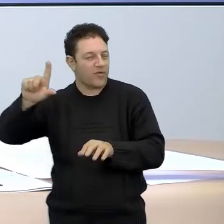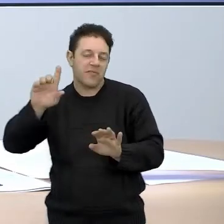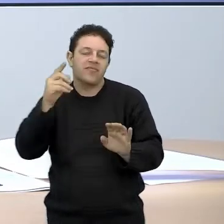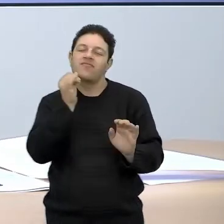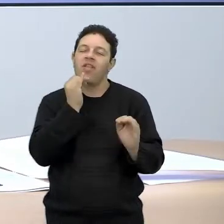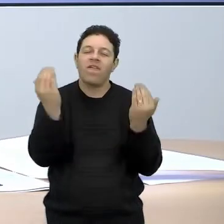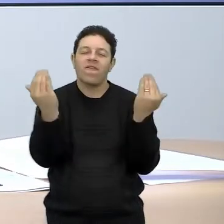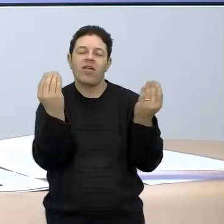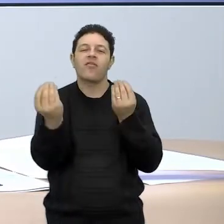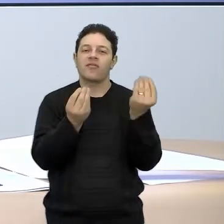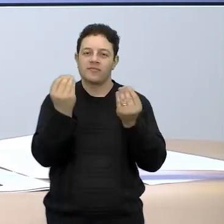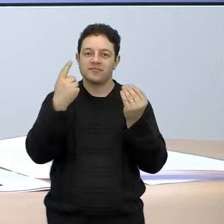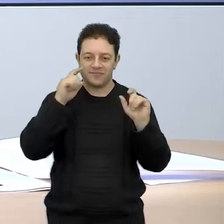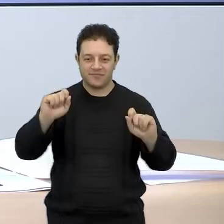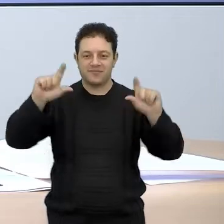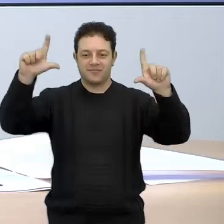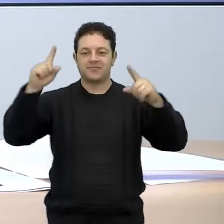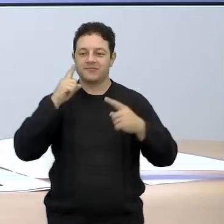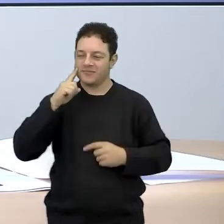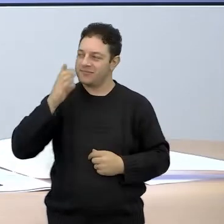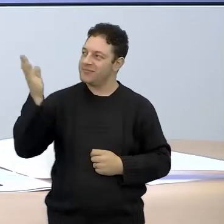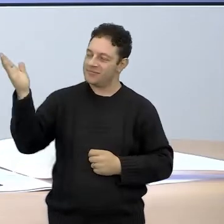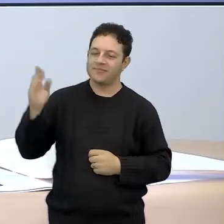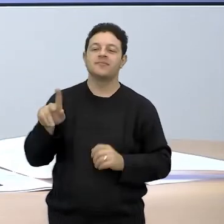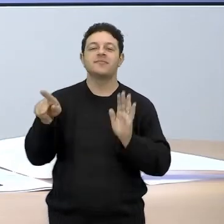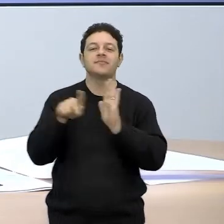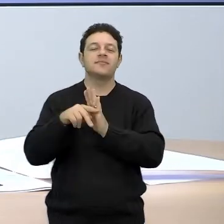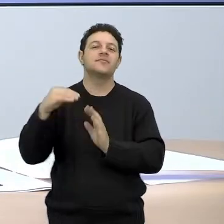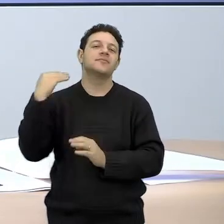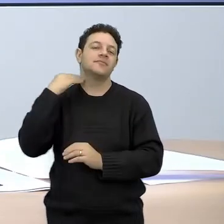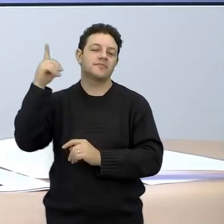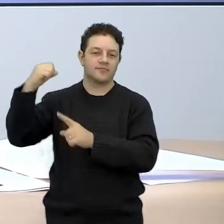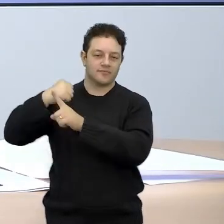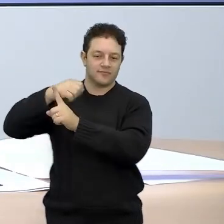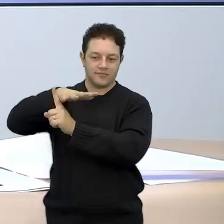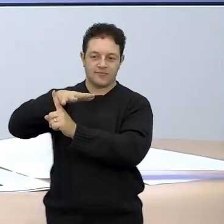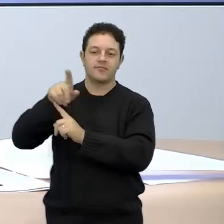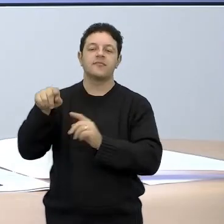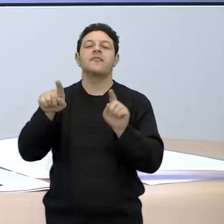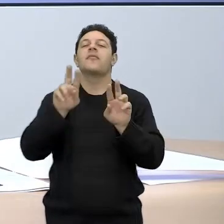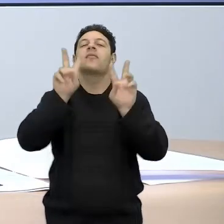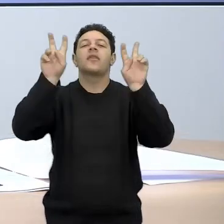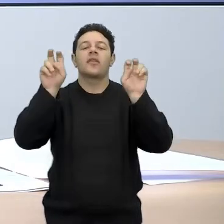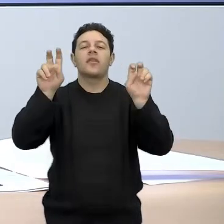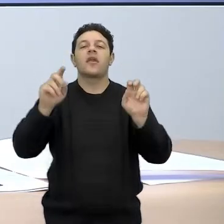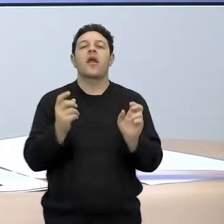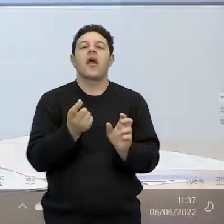aí a nossa telinha. plataforma do Banco Central. Calculadora do Cidadão, chama.